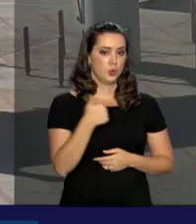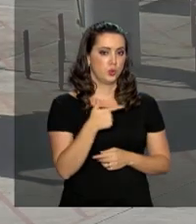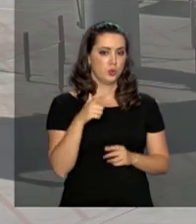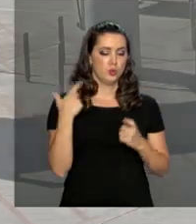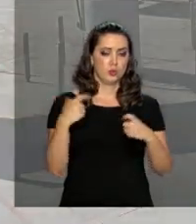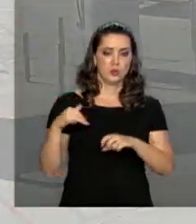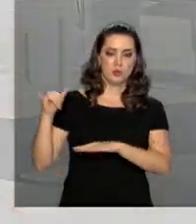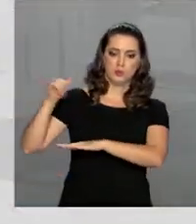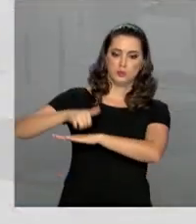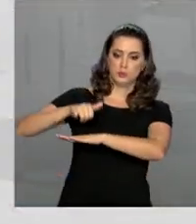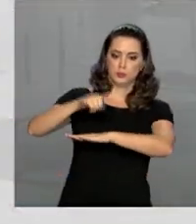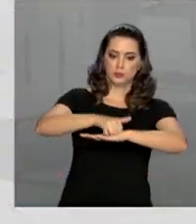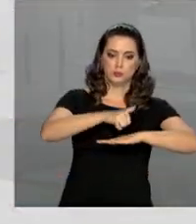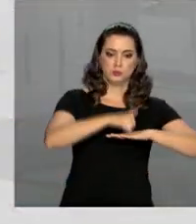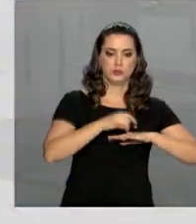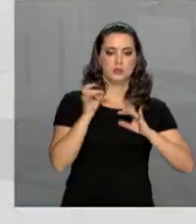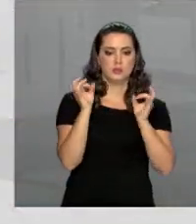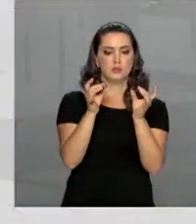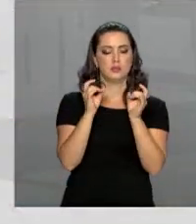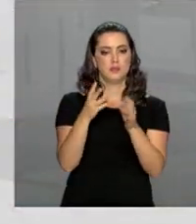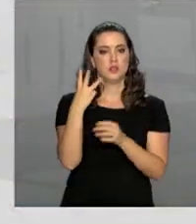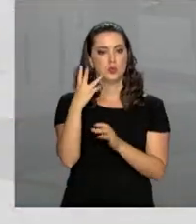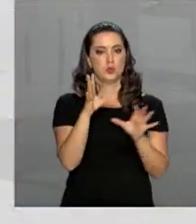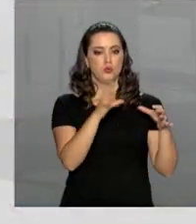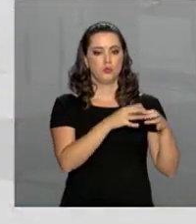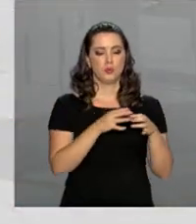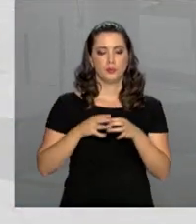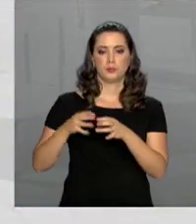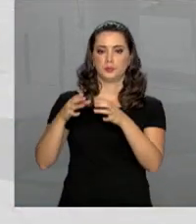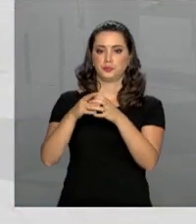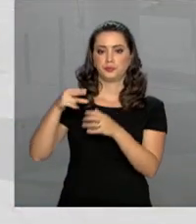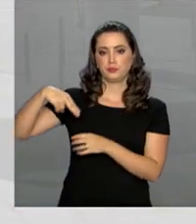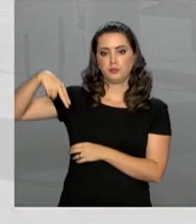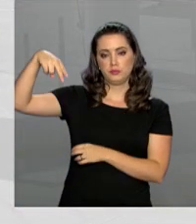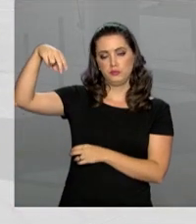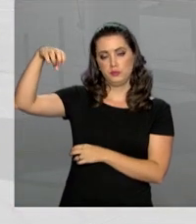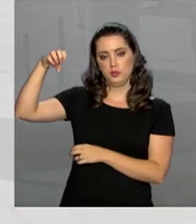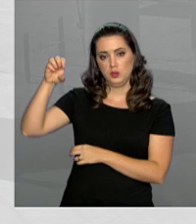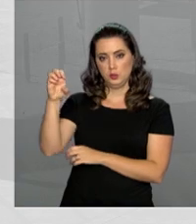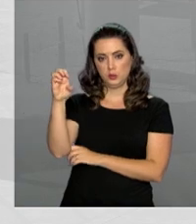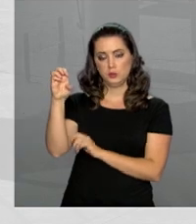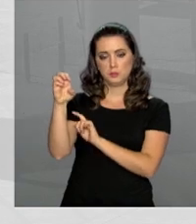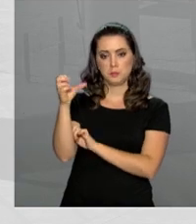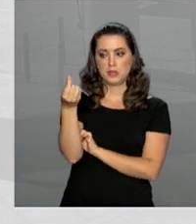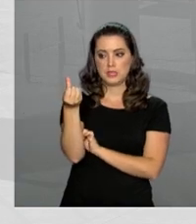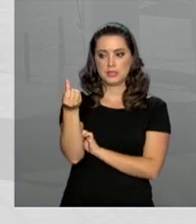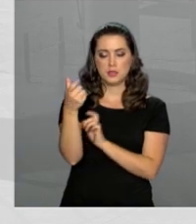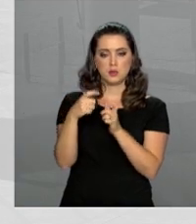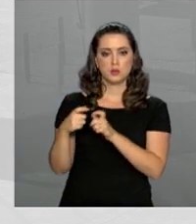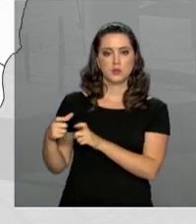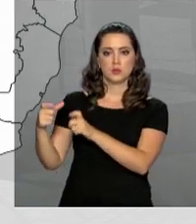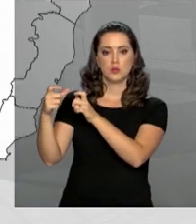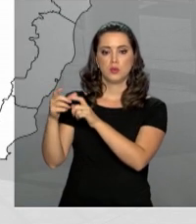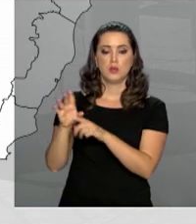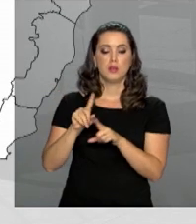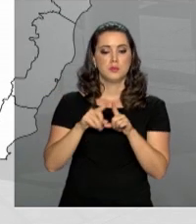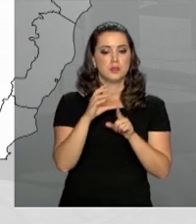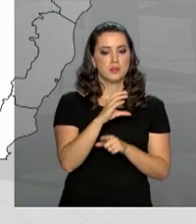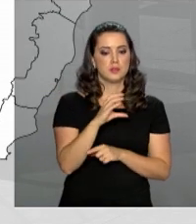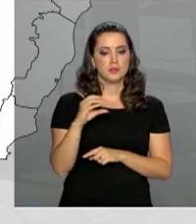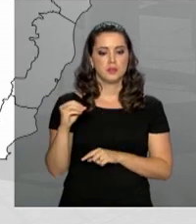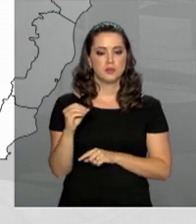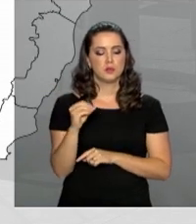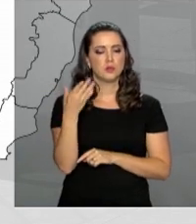aeroportos serão concedidos em três blocos. Na região nordeste, serão seis terminais. Já para o centro